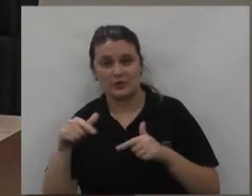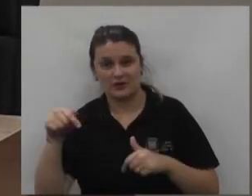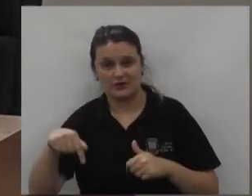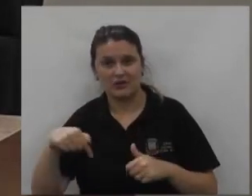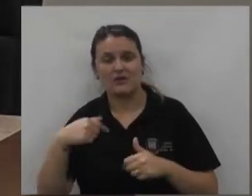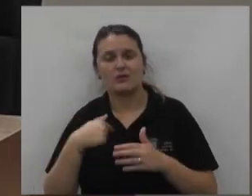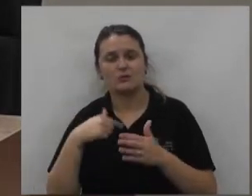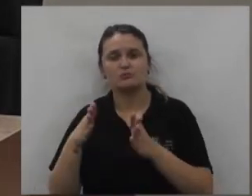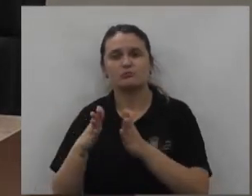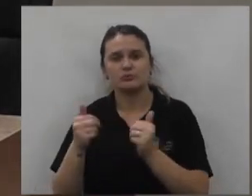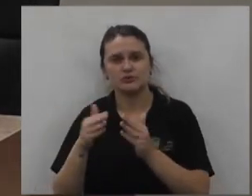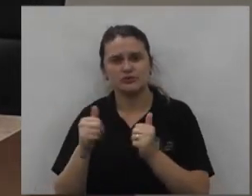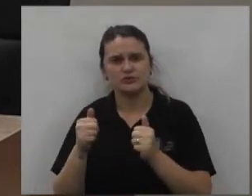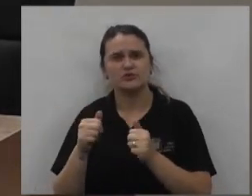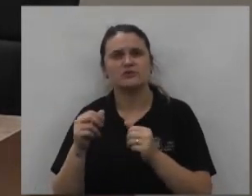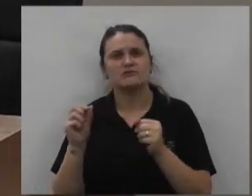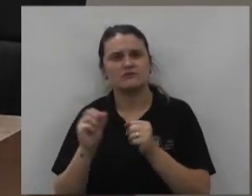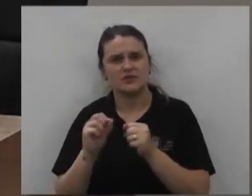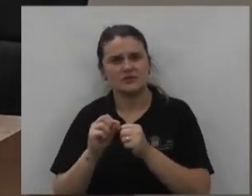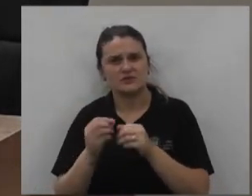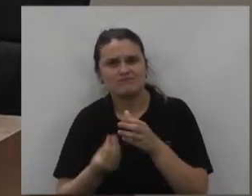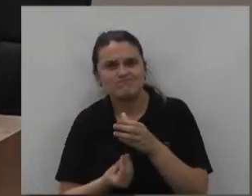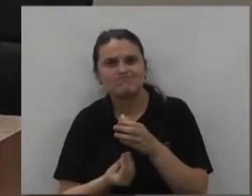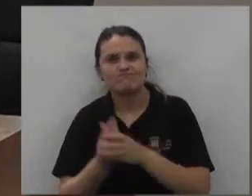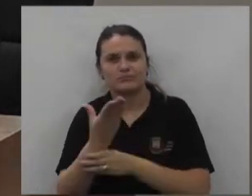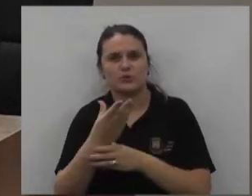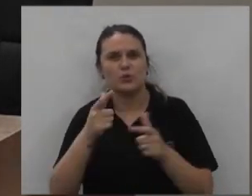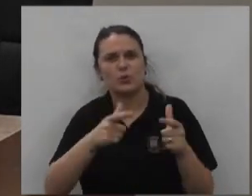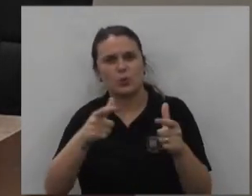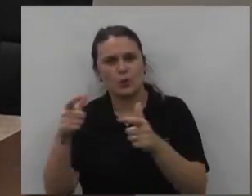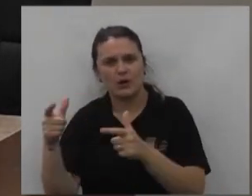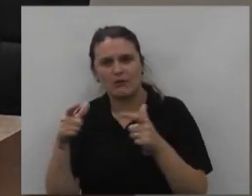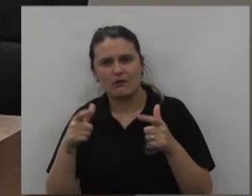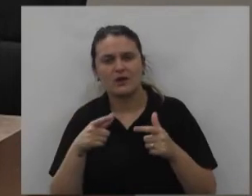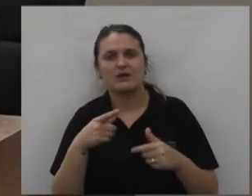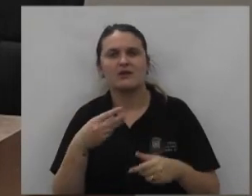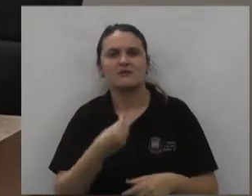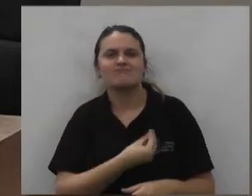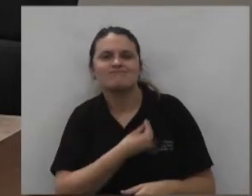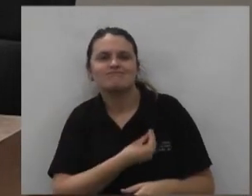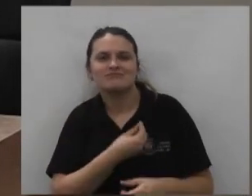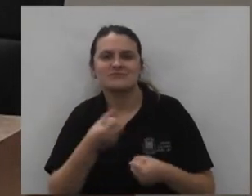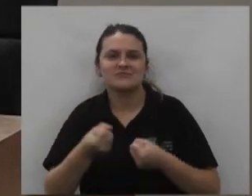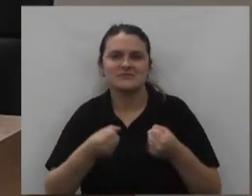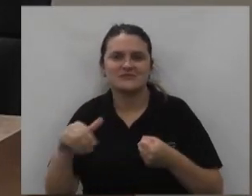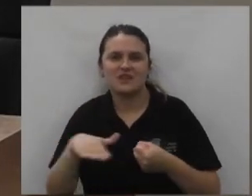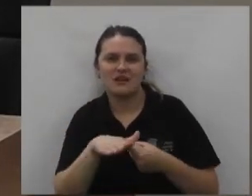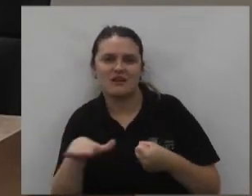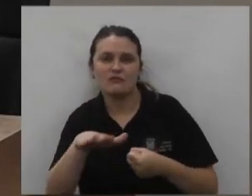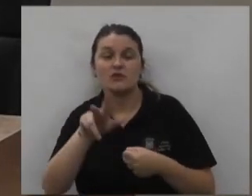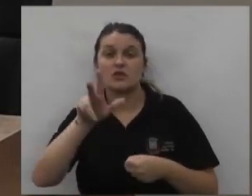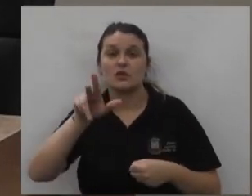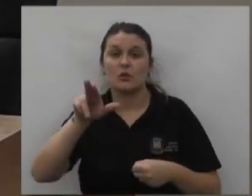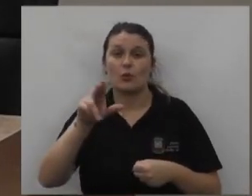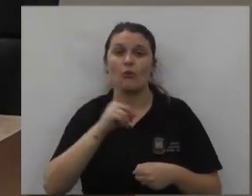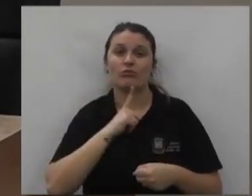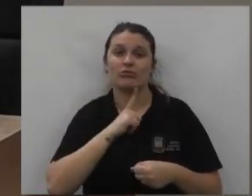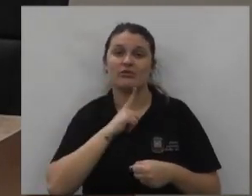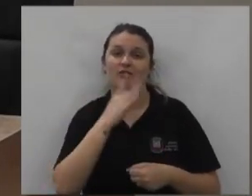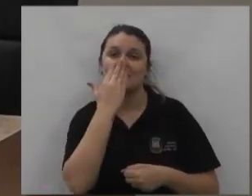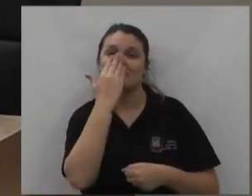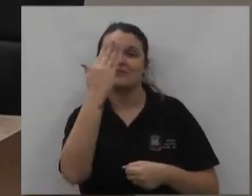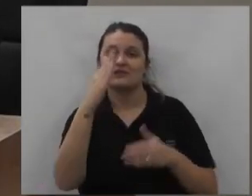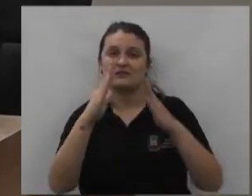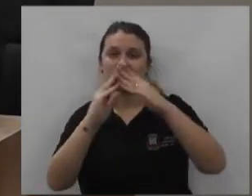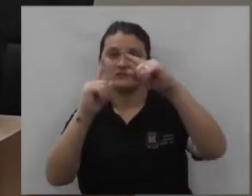aqui uma indicação um requerimento pedindo que fossem criados espaços vivenciais de trânsito nos modos que temos na frente da matriz de